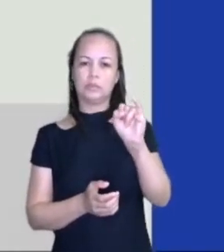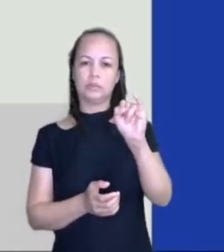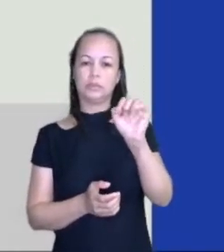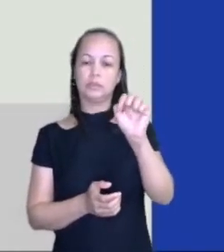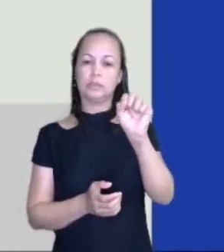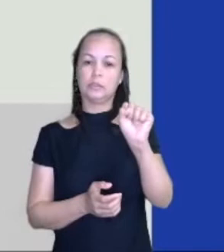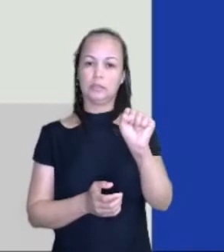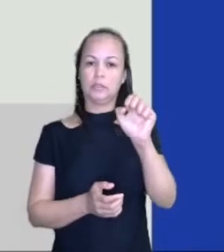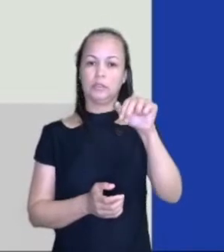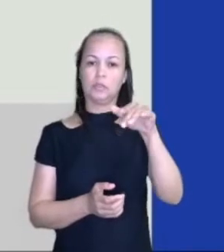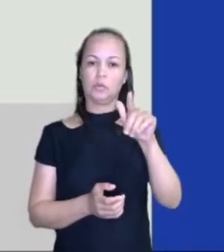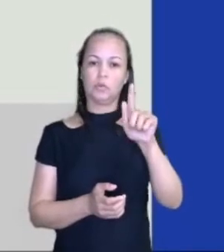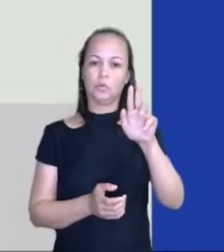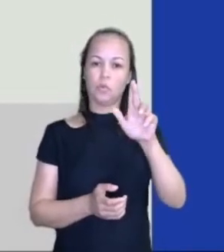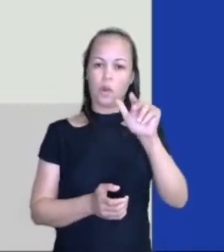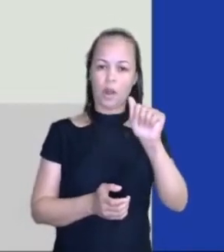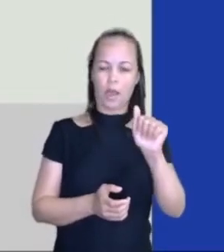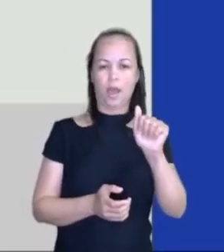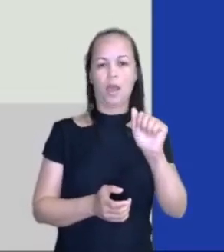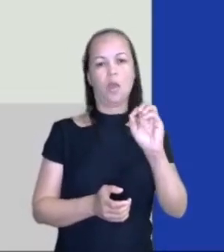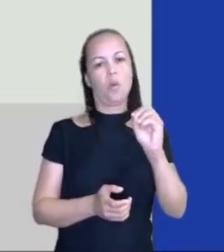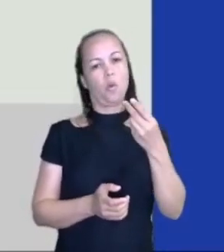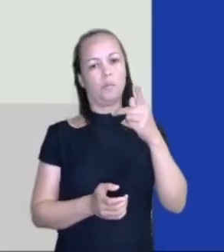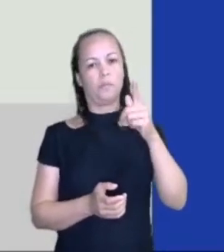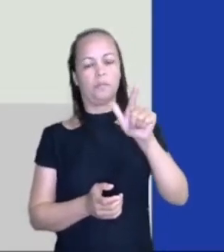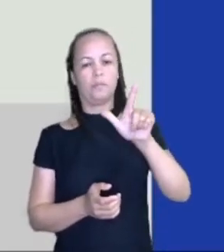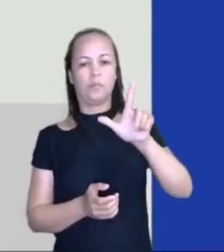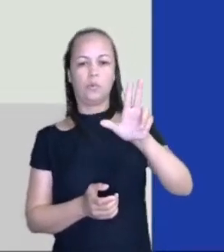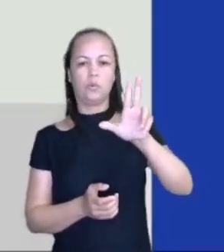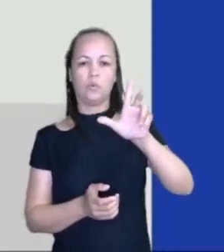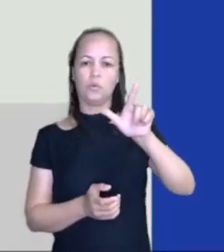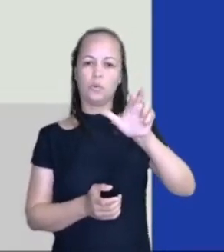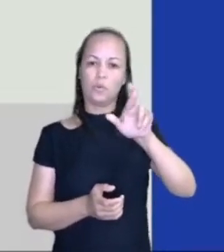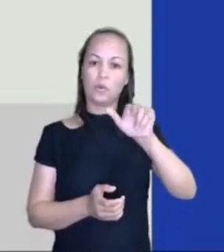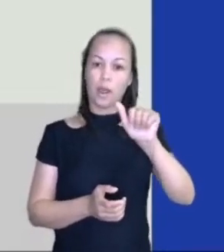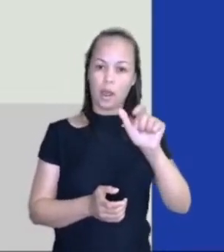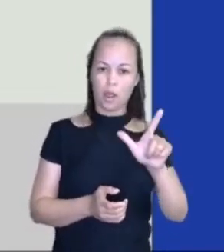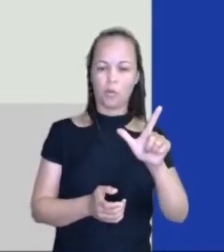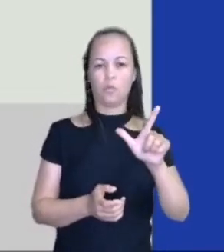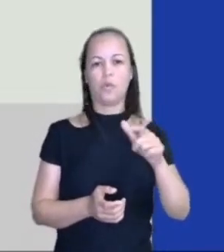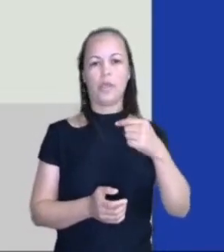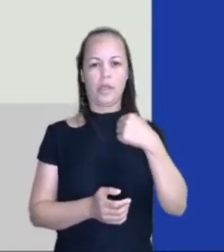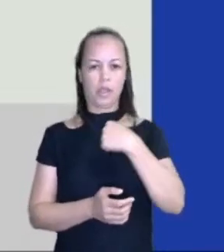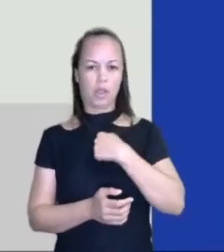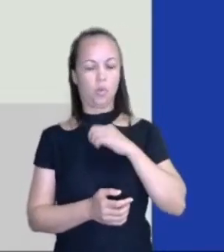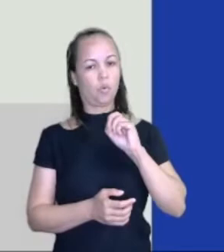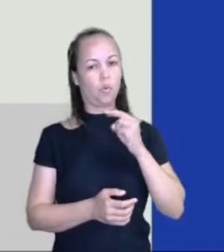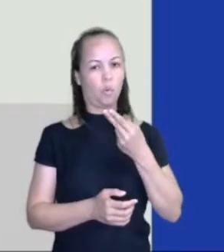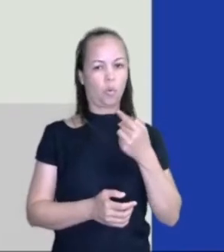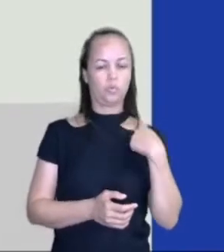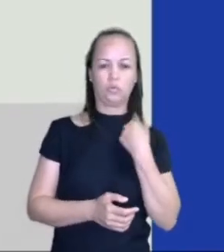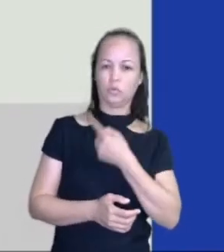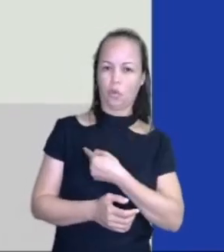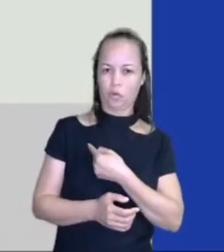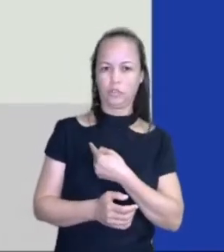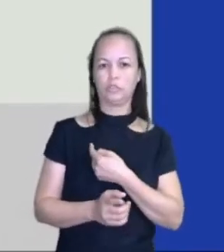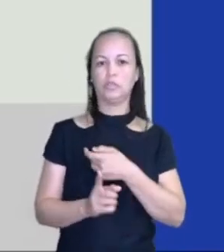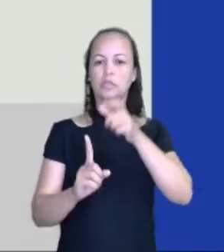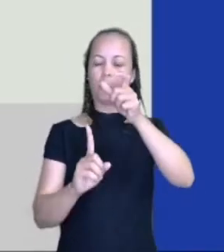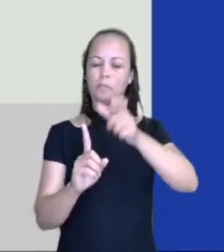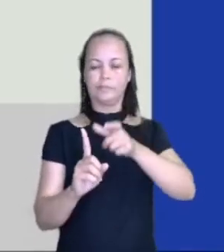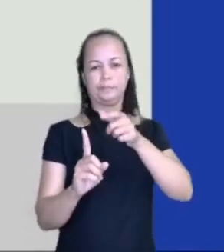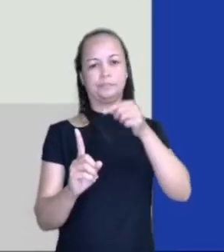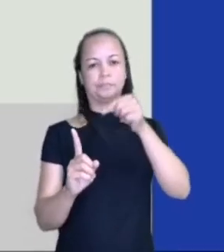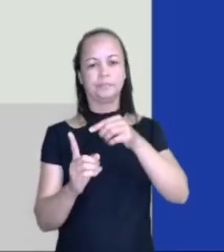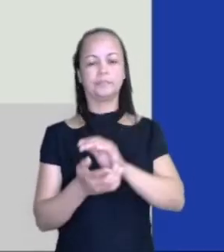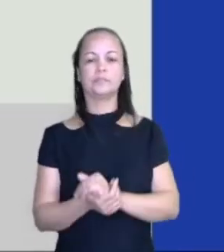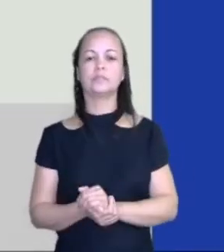eu ou nós, a gente tem ali o tipo de narrador personagem. Então, grava isso. E